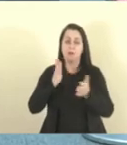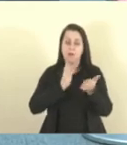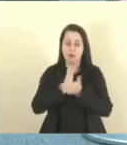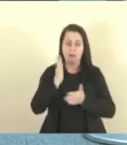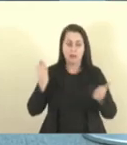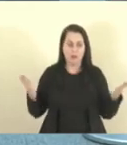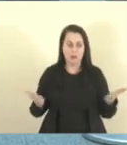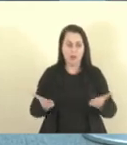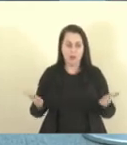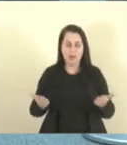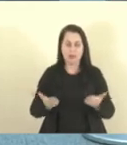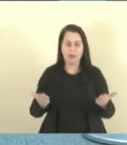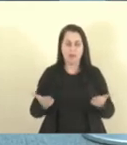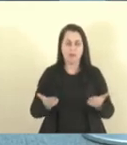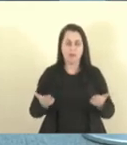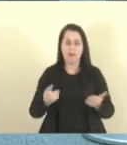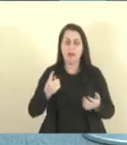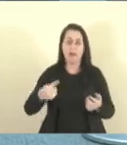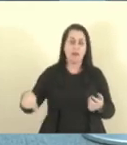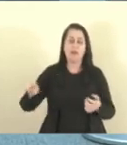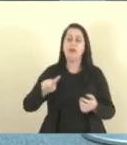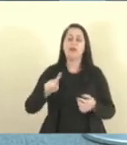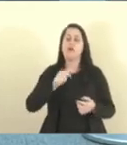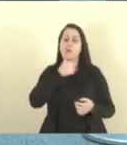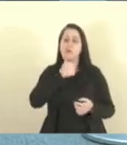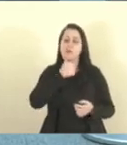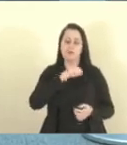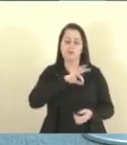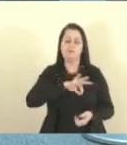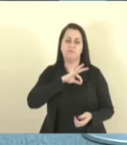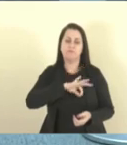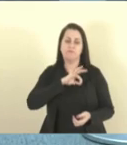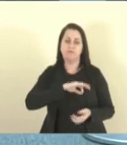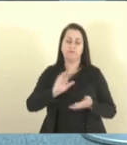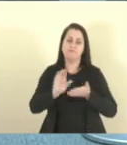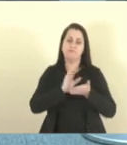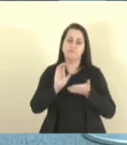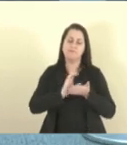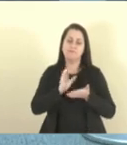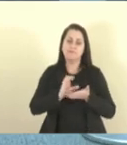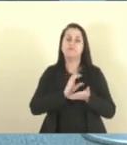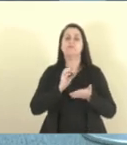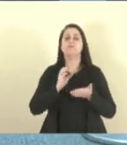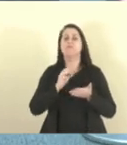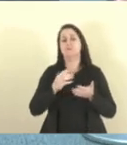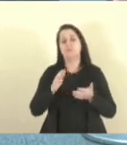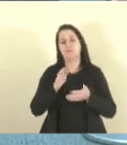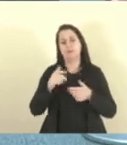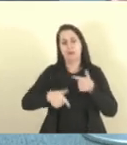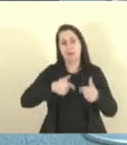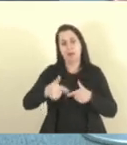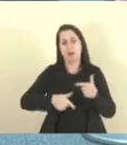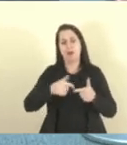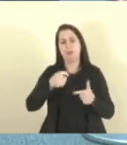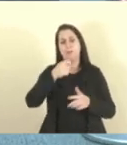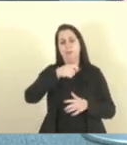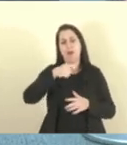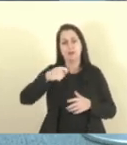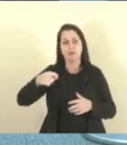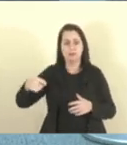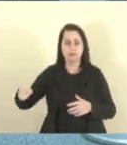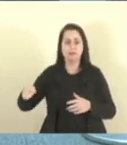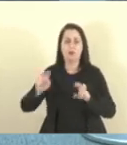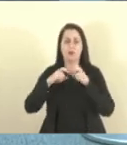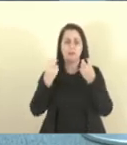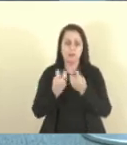agora, eles não estão recebendo as gratificações dos meses desse ano que eles trabalharam nas